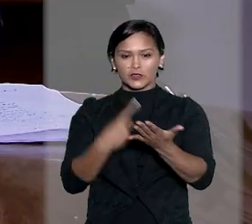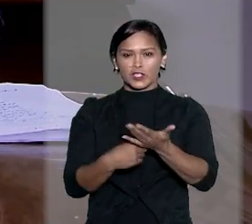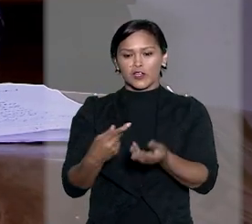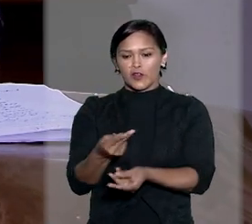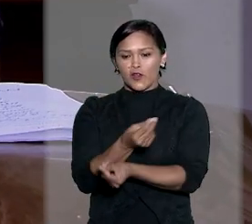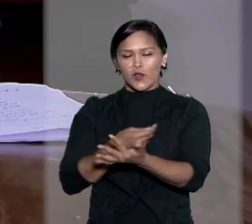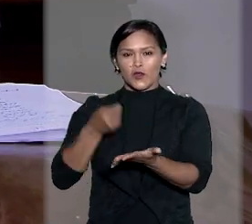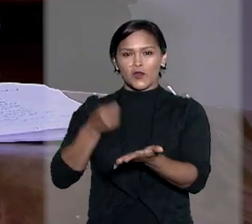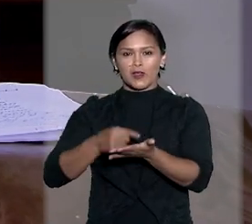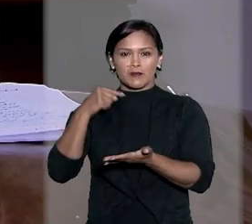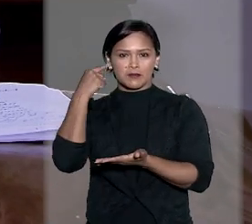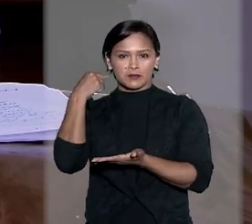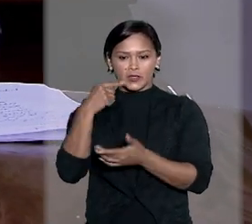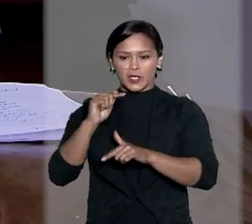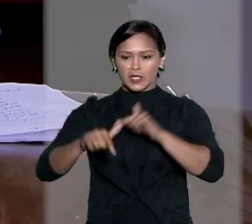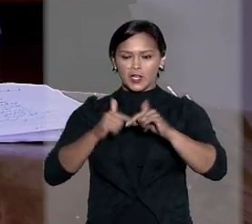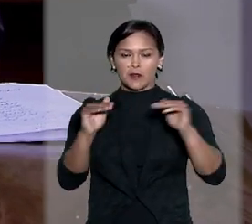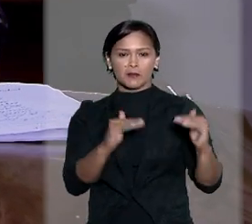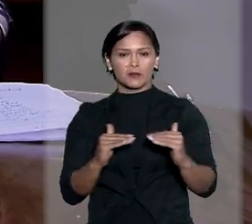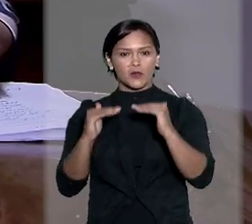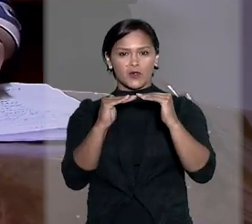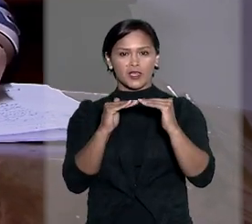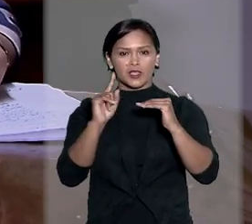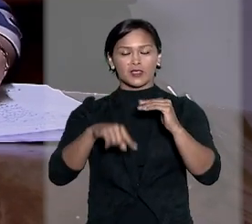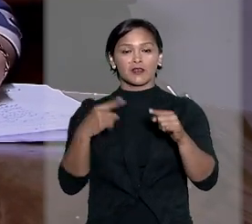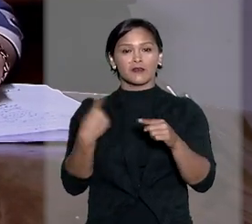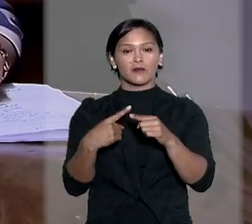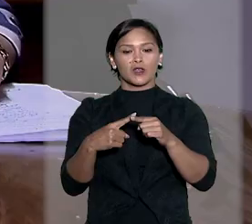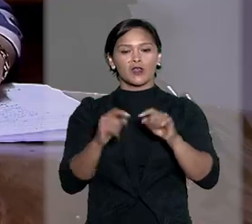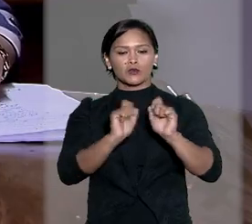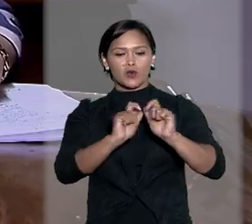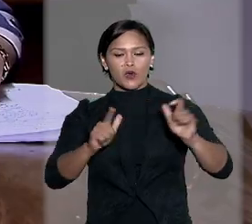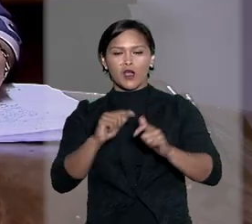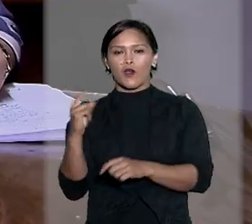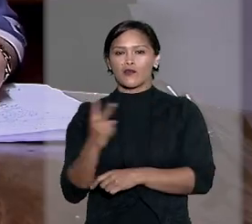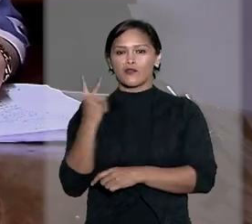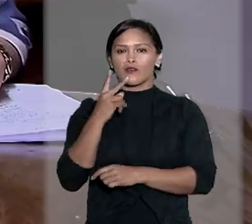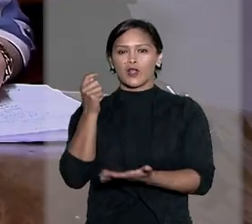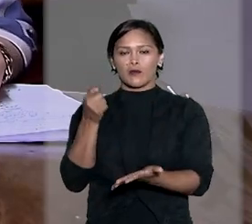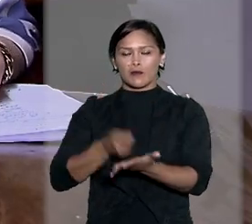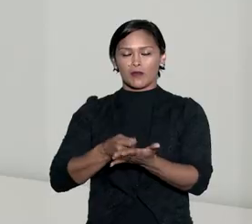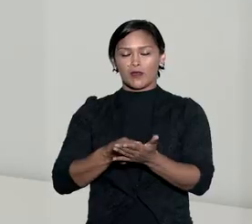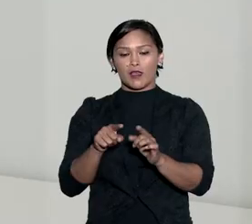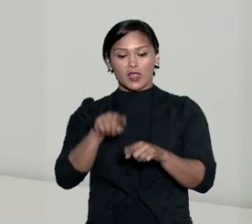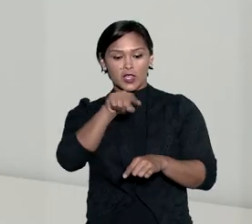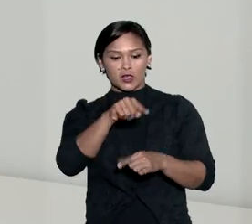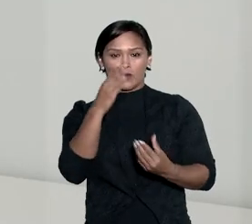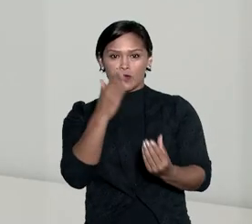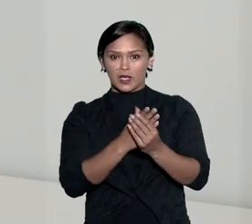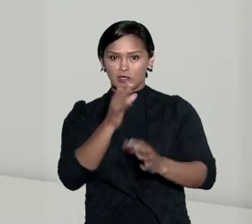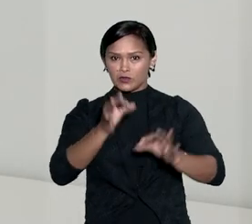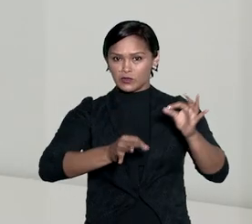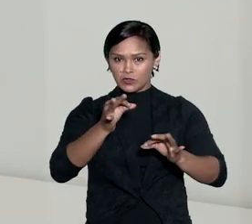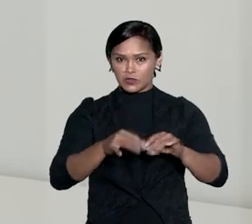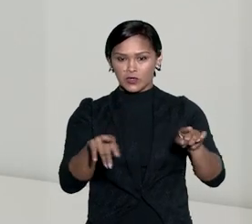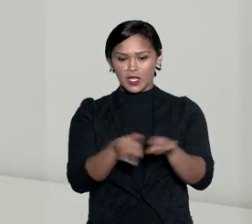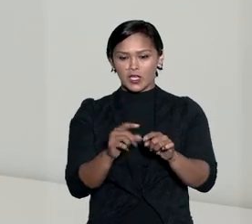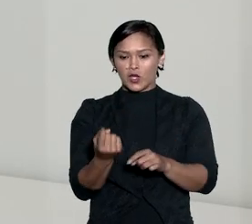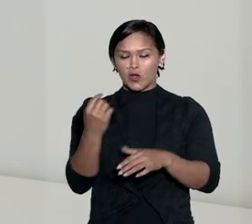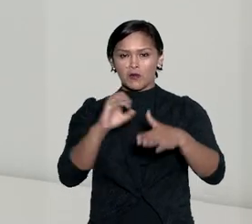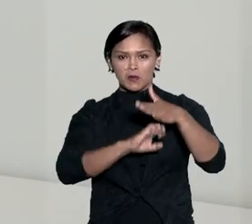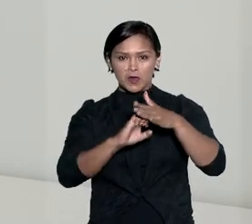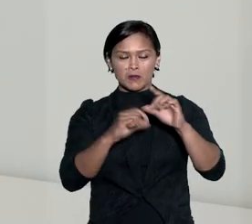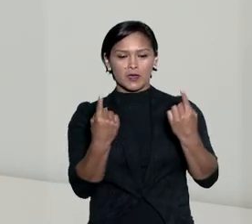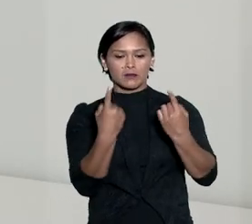definido honorários advocatícios por equidade em razão do alto valor da causa. No caso julgado pela ministra,